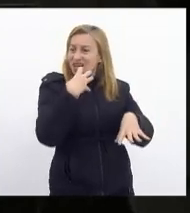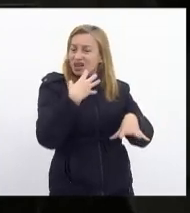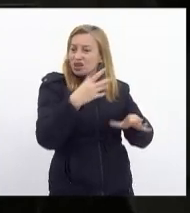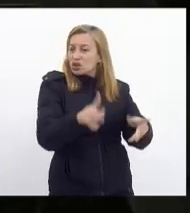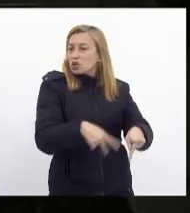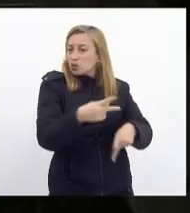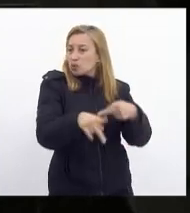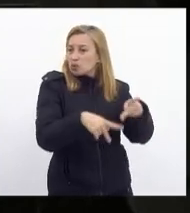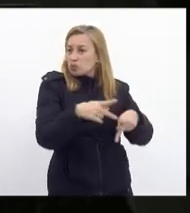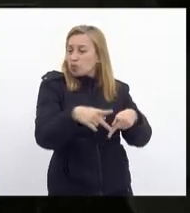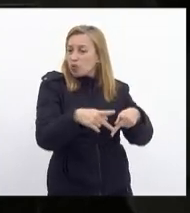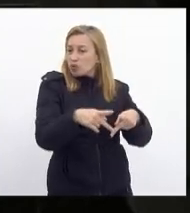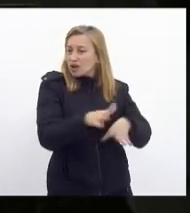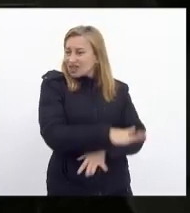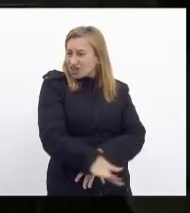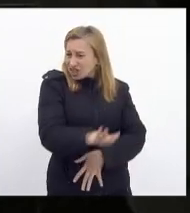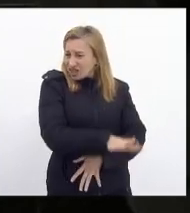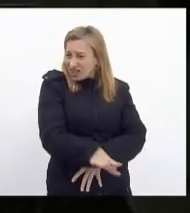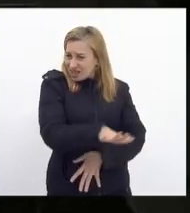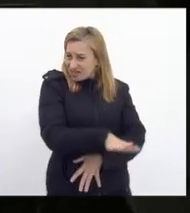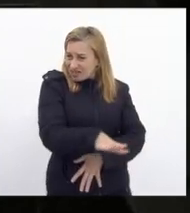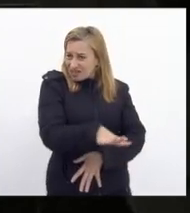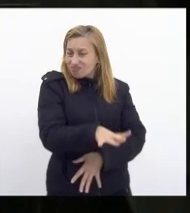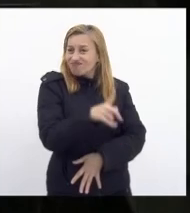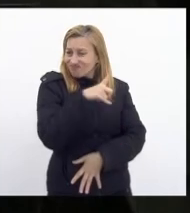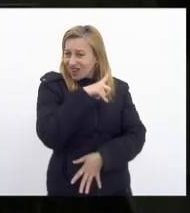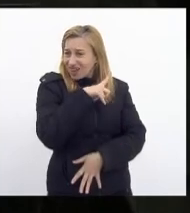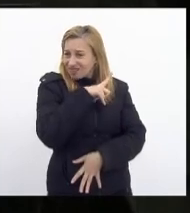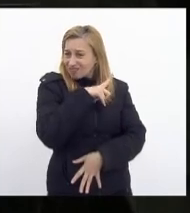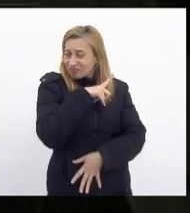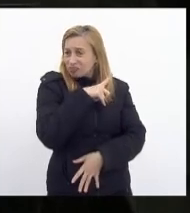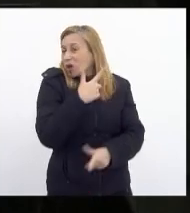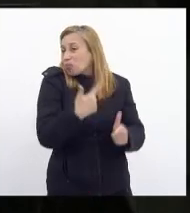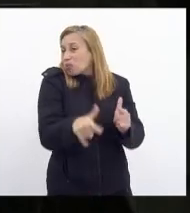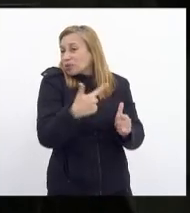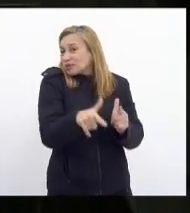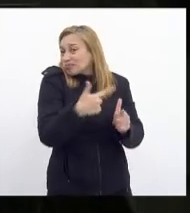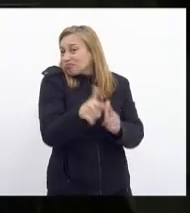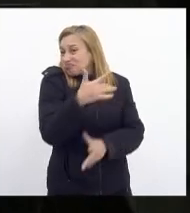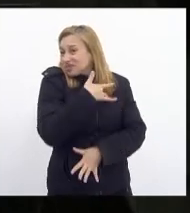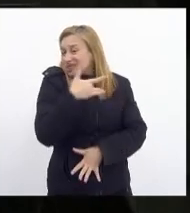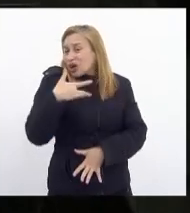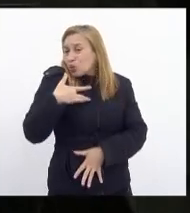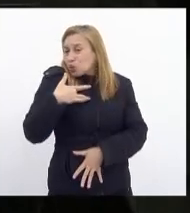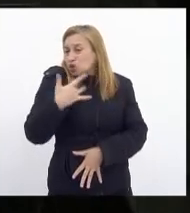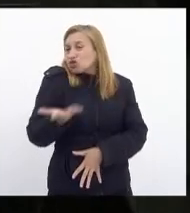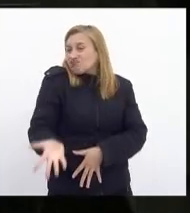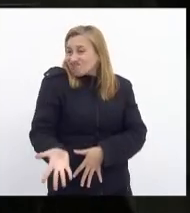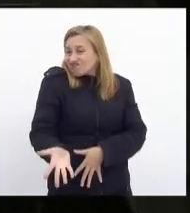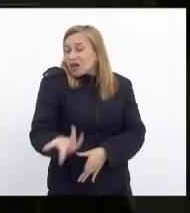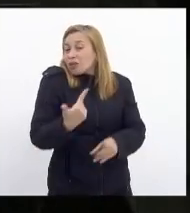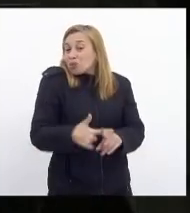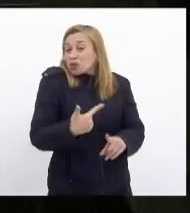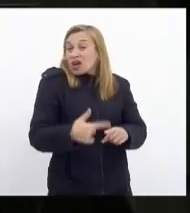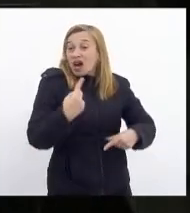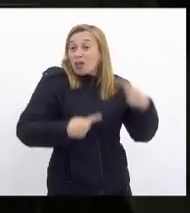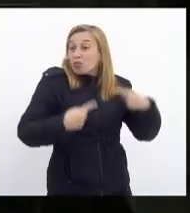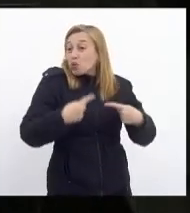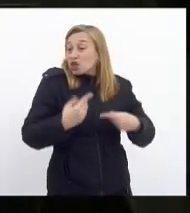infantil juvenil está tendo exatamente porque a política